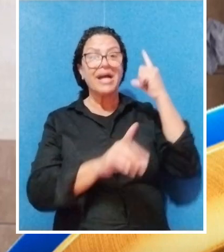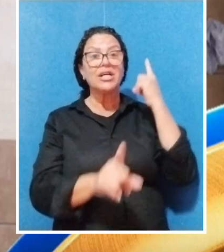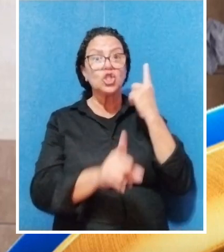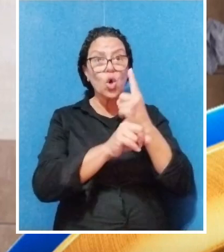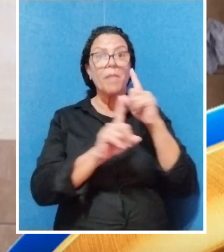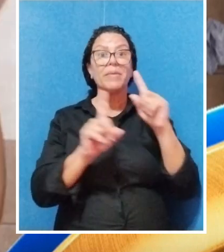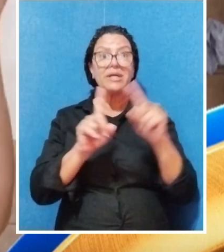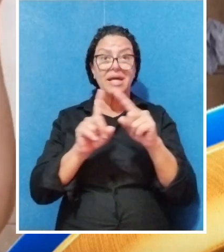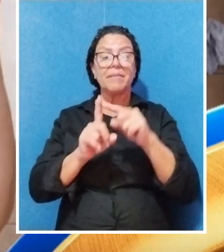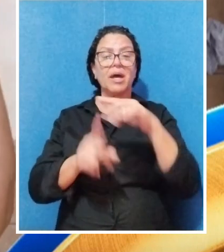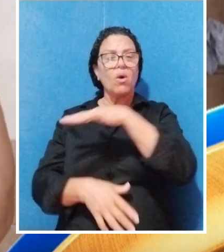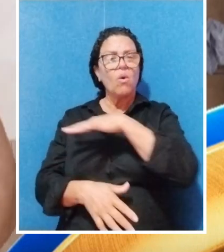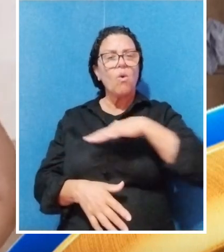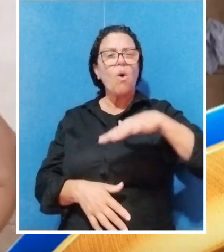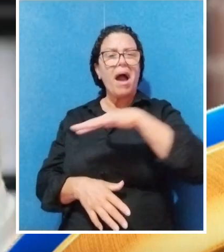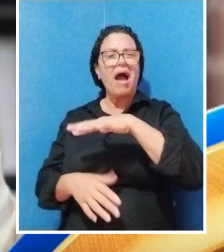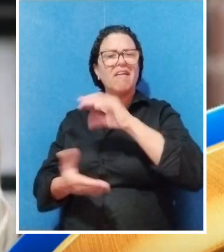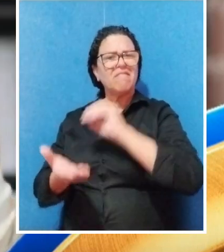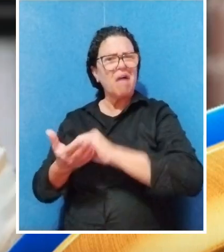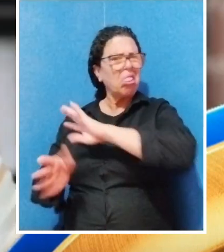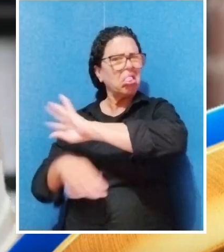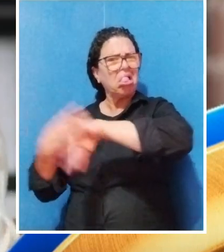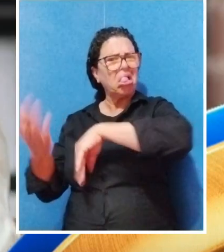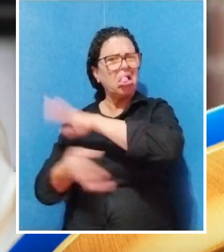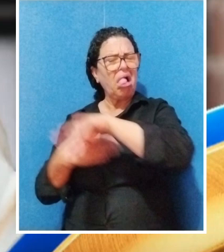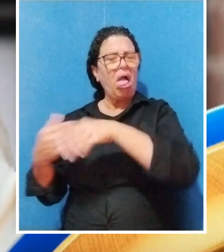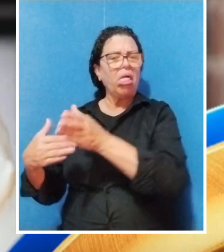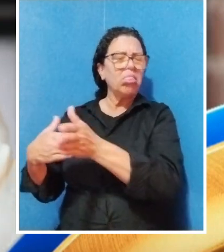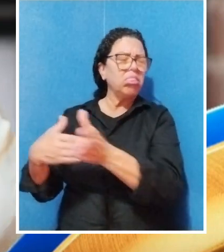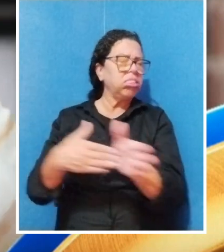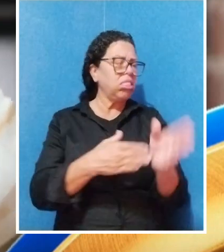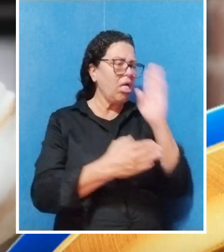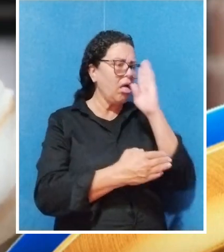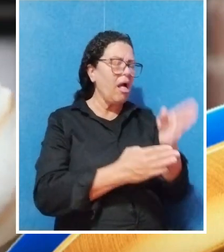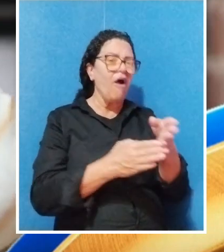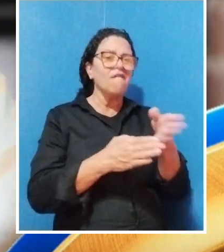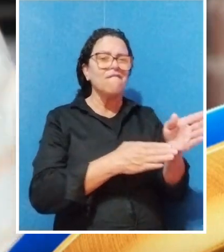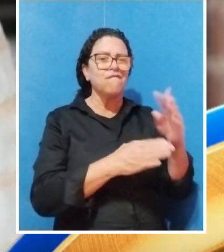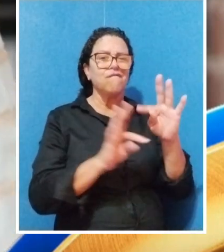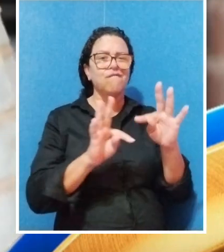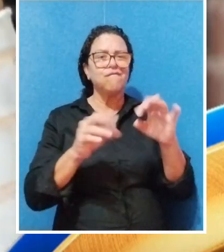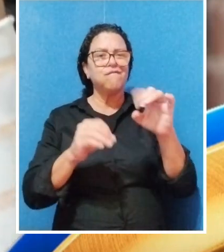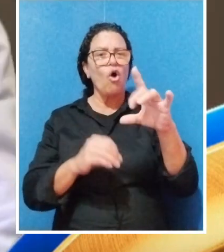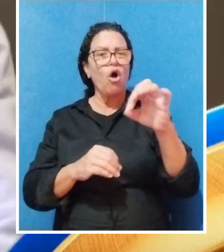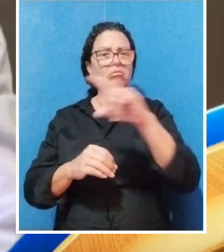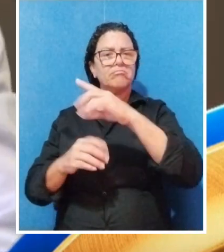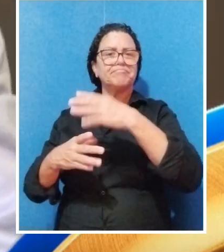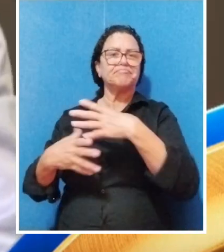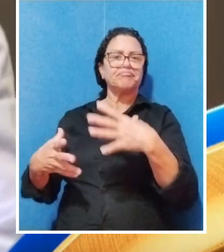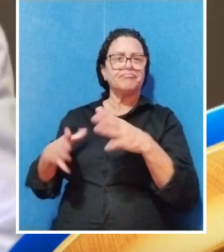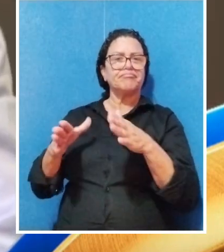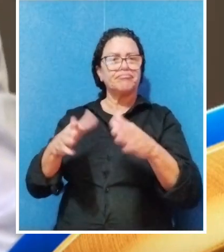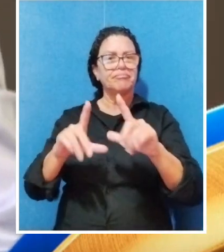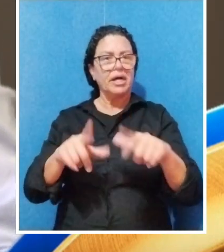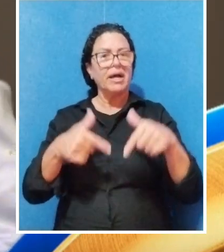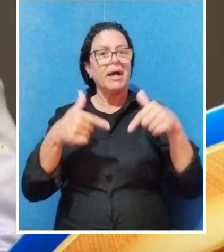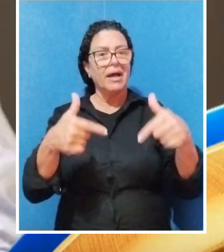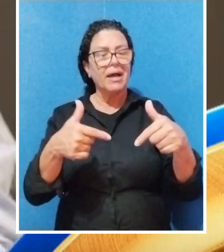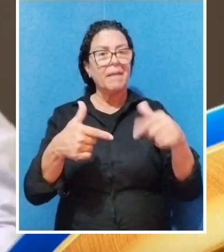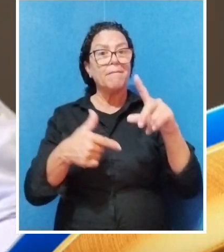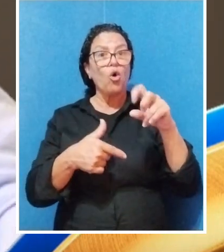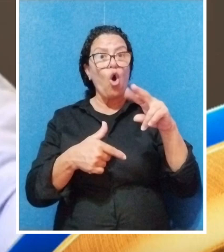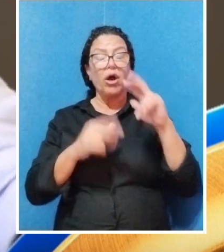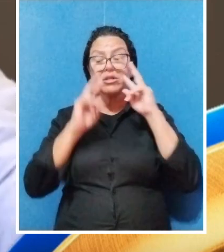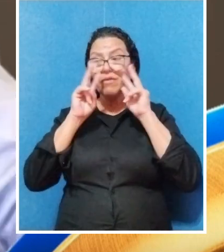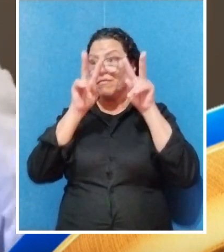também descobriram que um ambiente desordenado pode desviar o foco de uma tarefa específica, porque